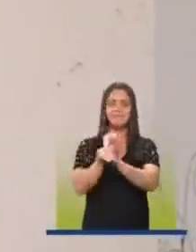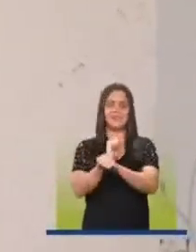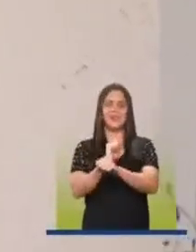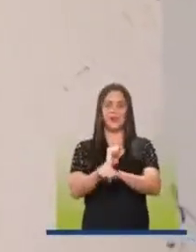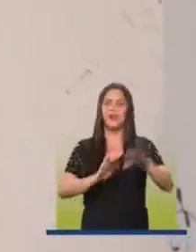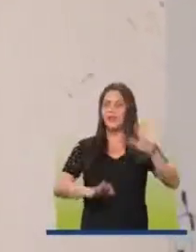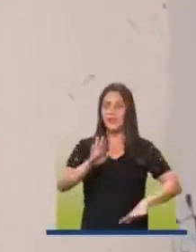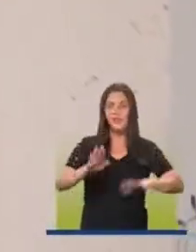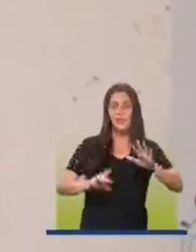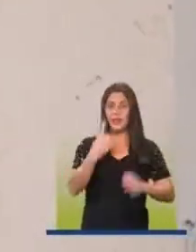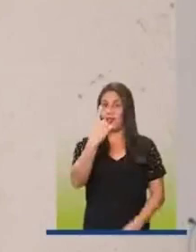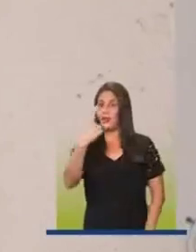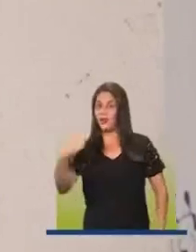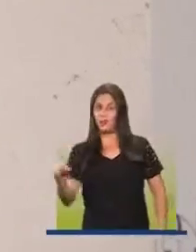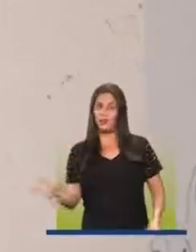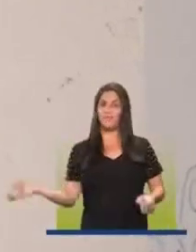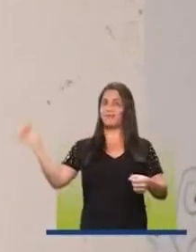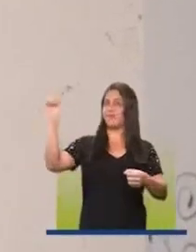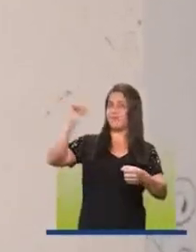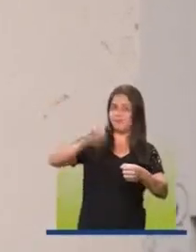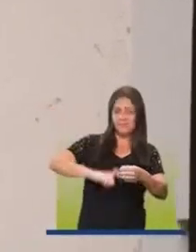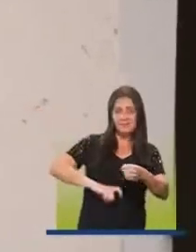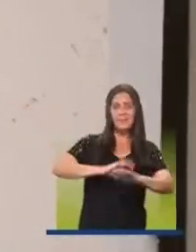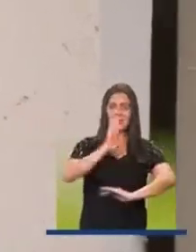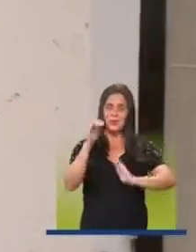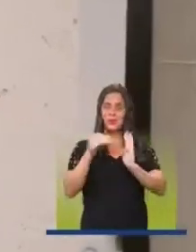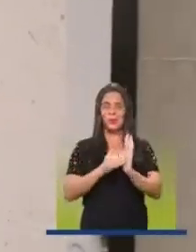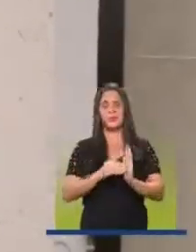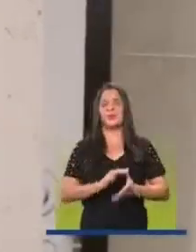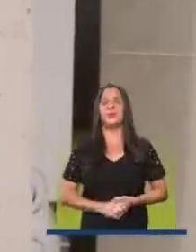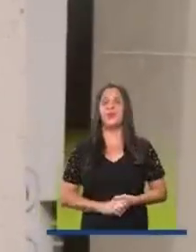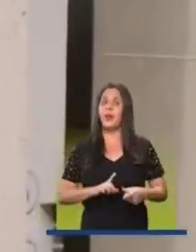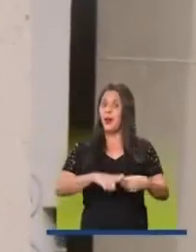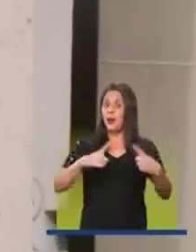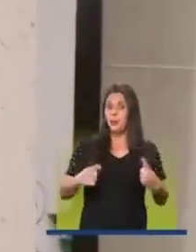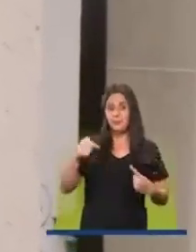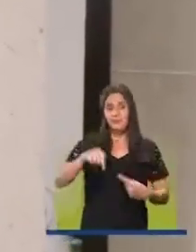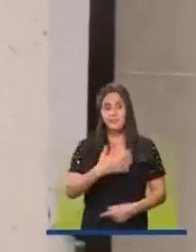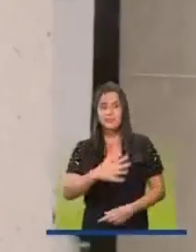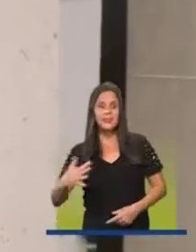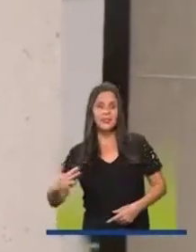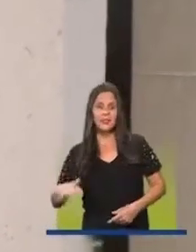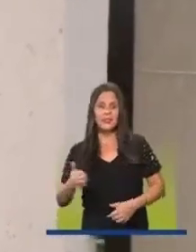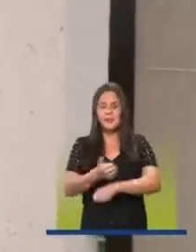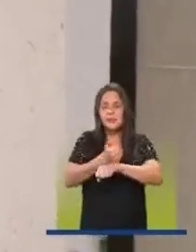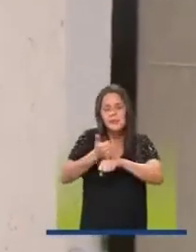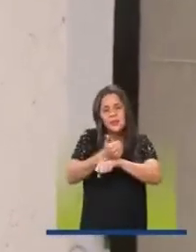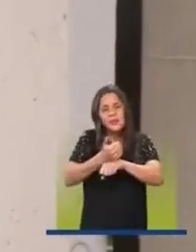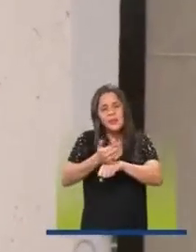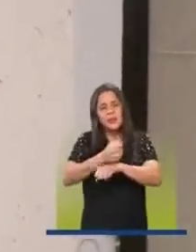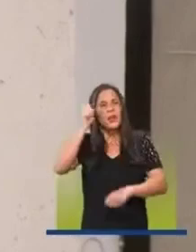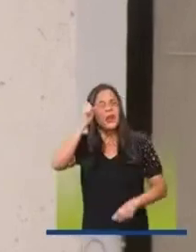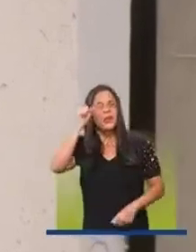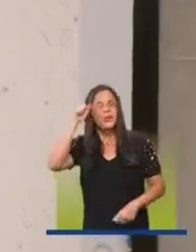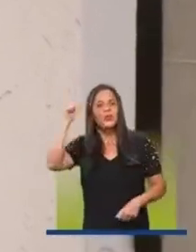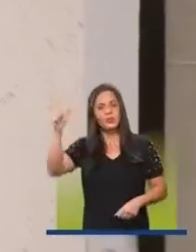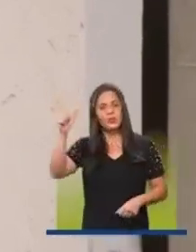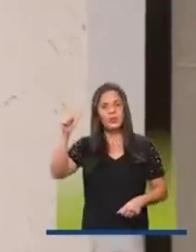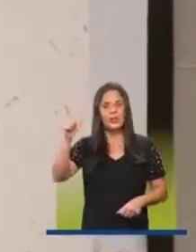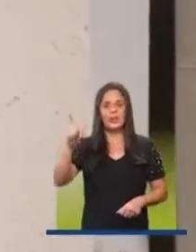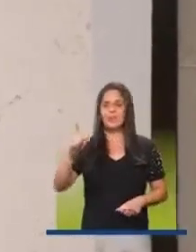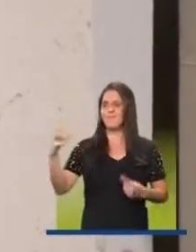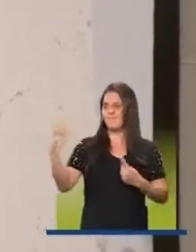parar e talvez seja a última a retomar totalmente. Mas aqui em Santos, os profissionais da área da cultura